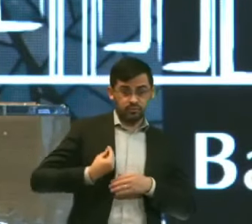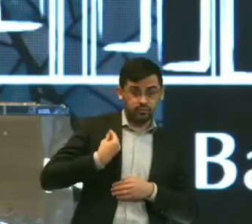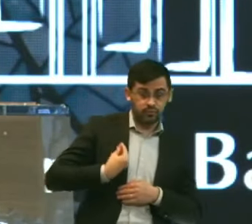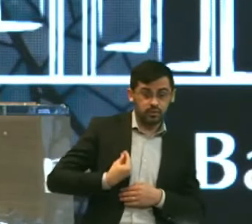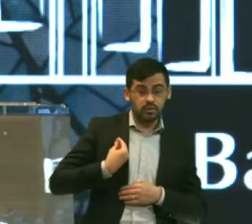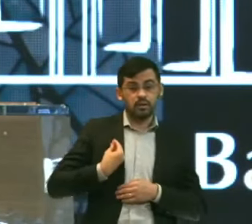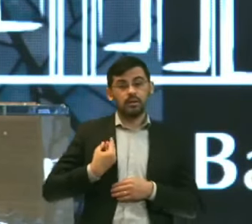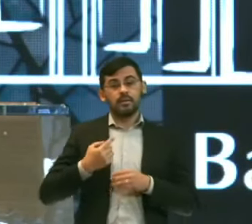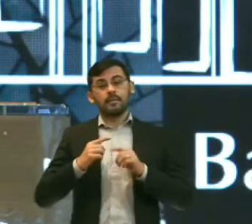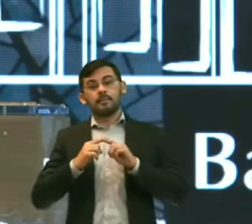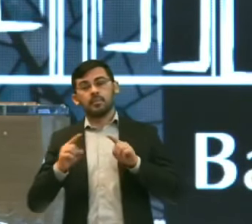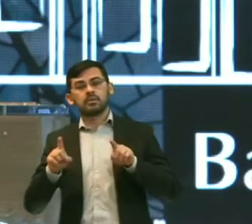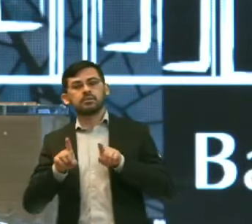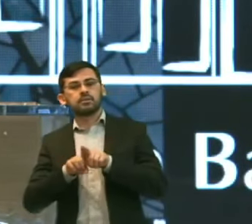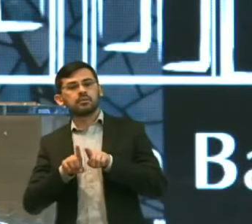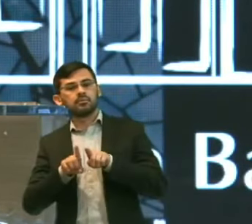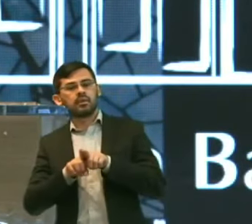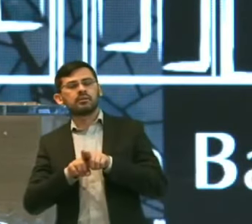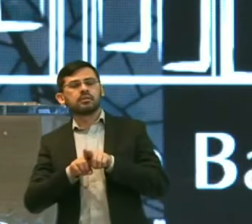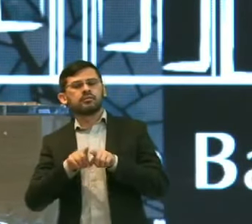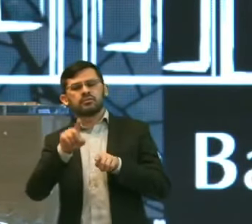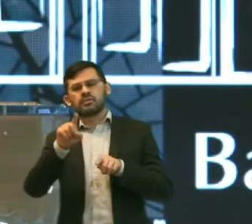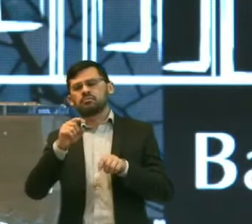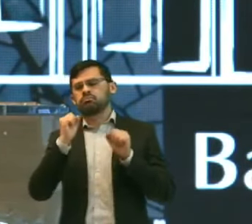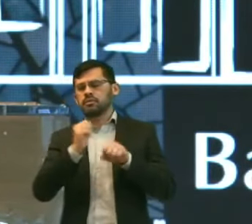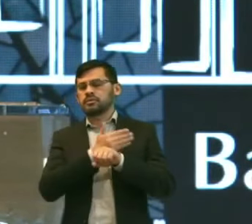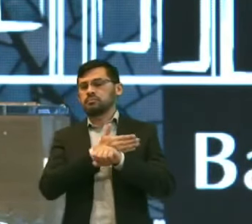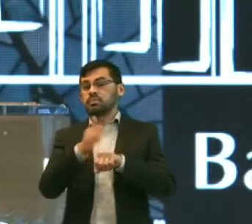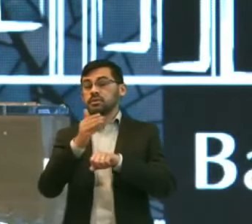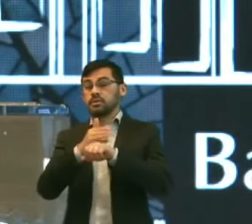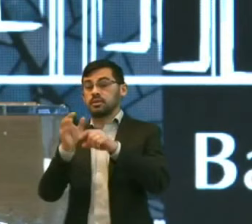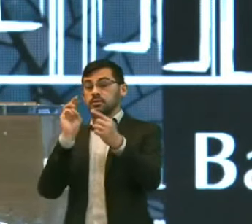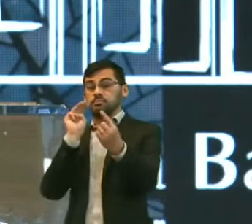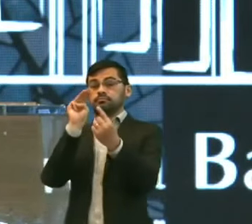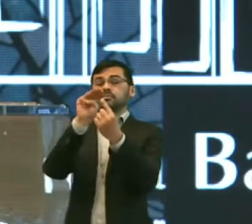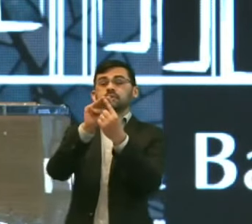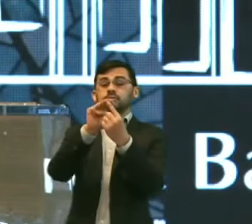com O cumprimento Da missão Que lhe foi Confiada